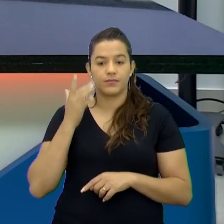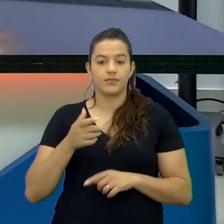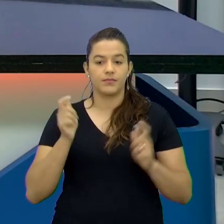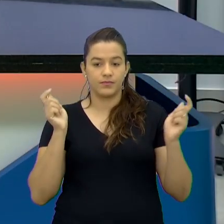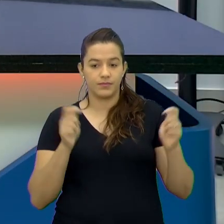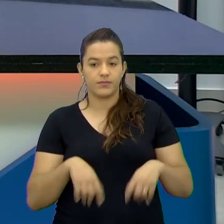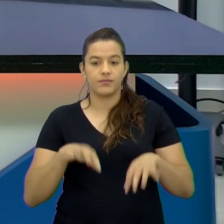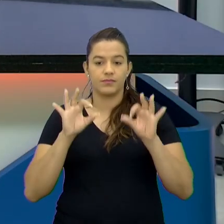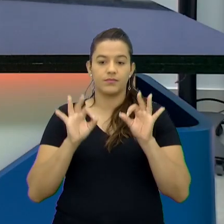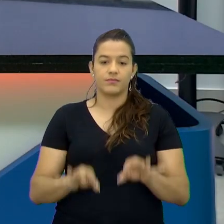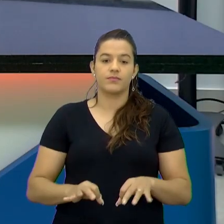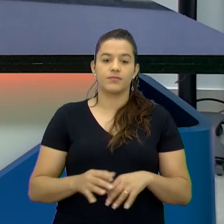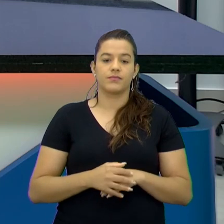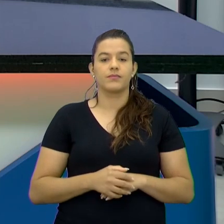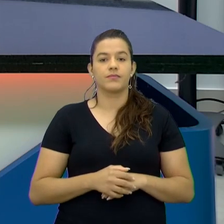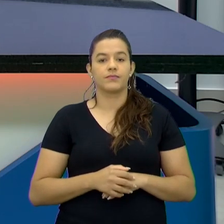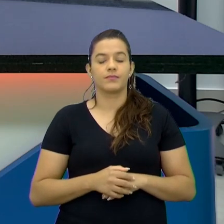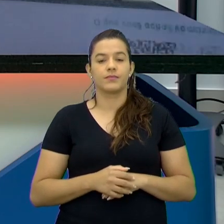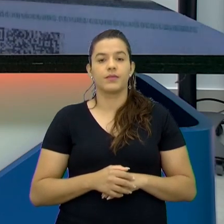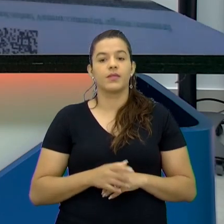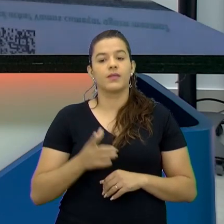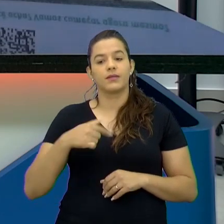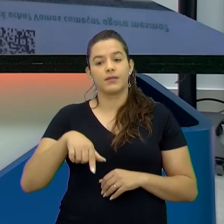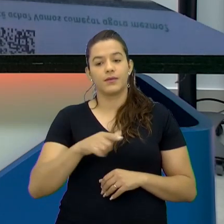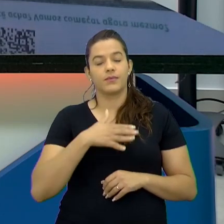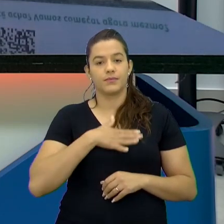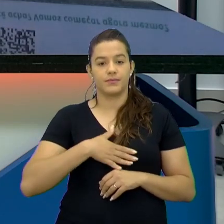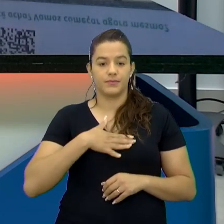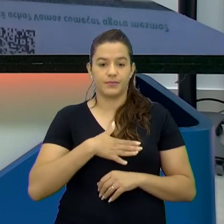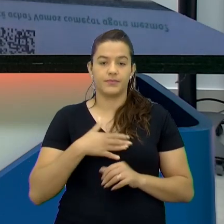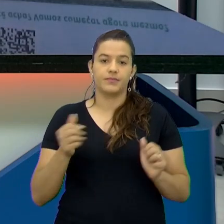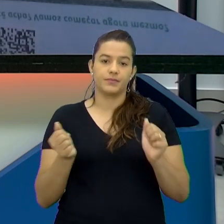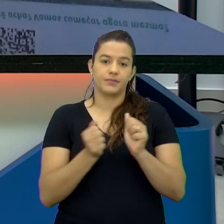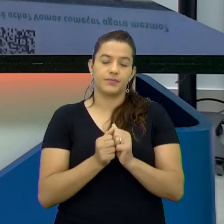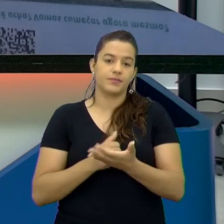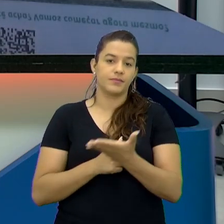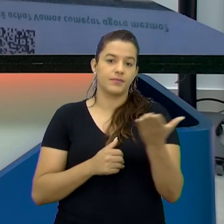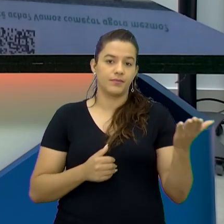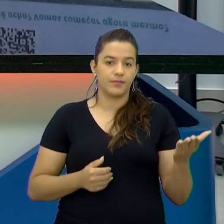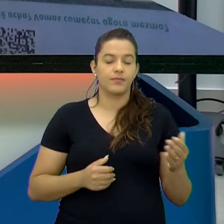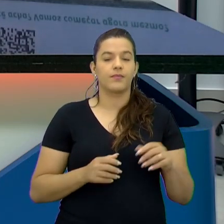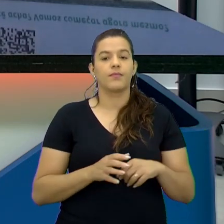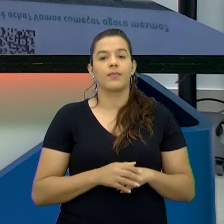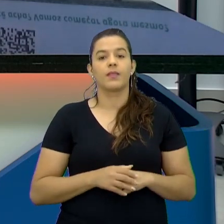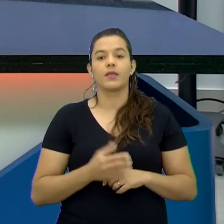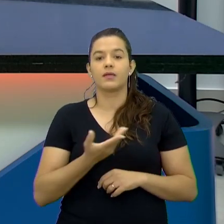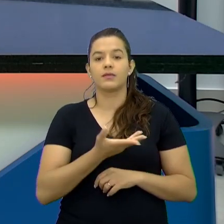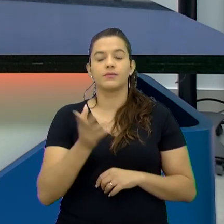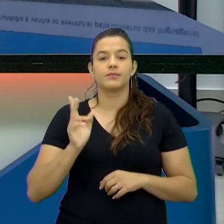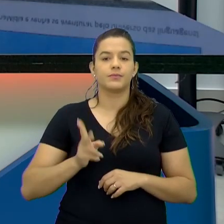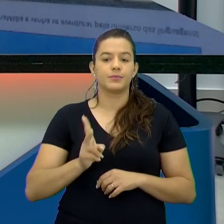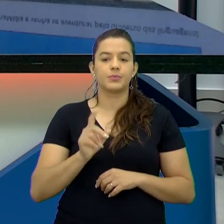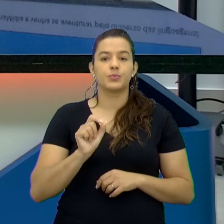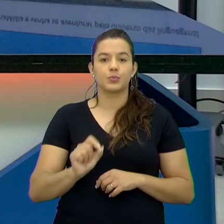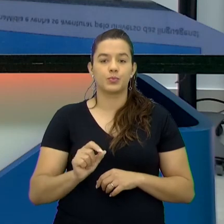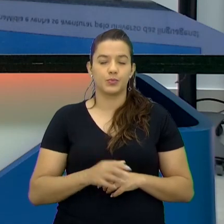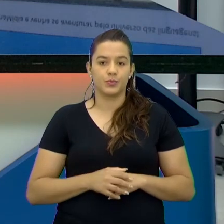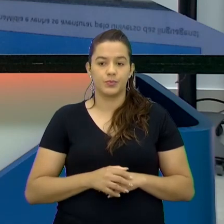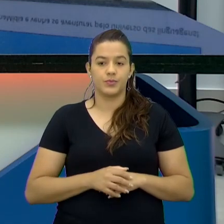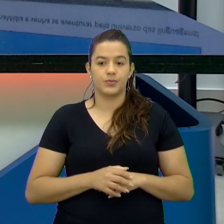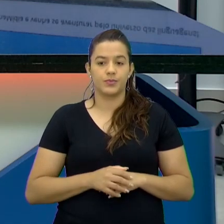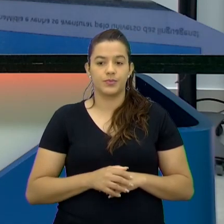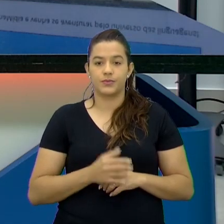que não Tenho certeza que não É um prazer estar aqui Tá bom pessoal E para vocês aí Sempre eu falo assim Para eles né